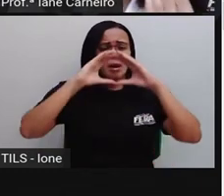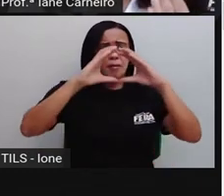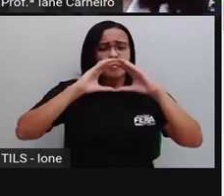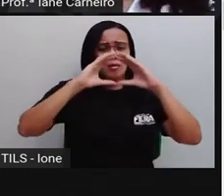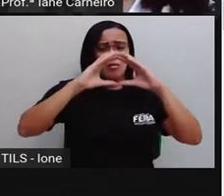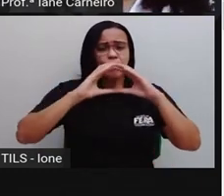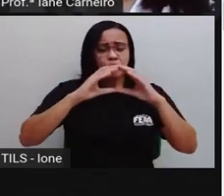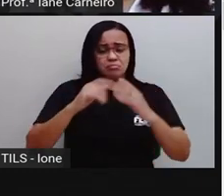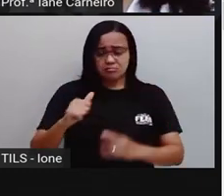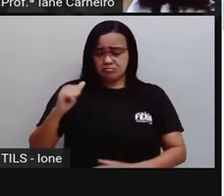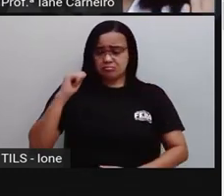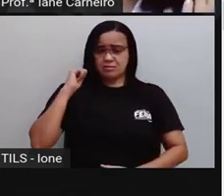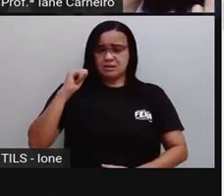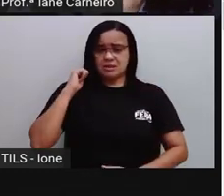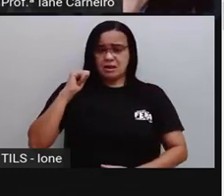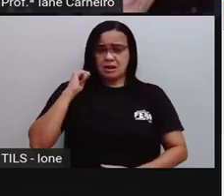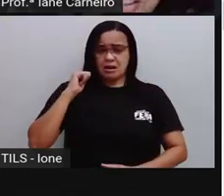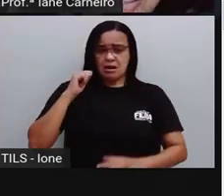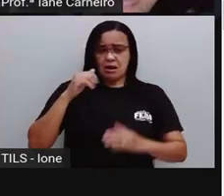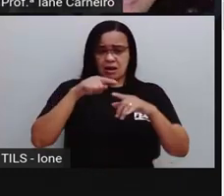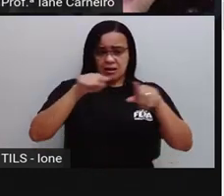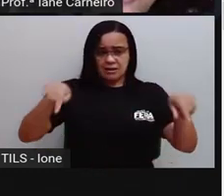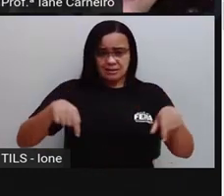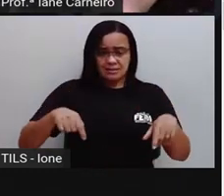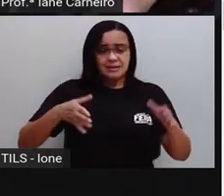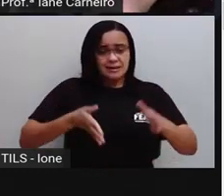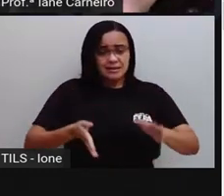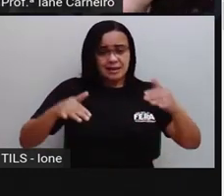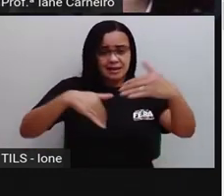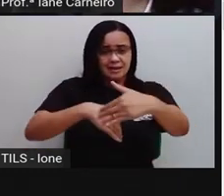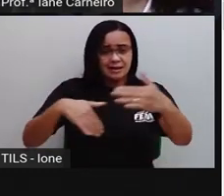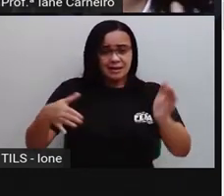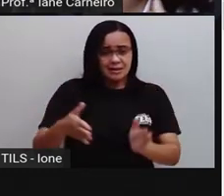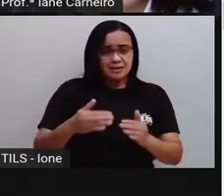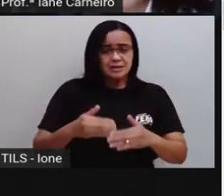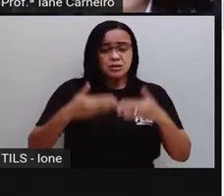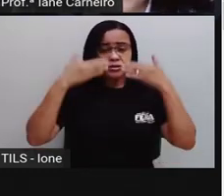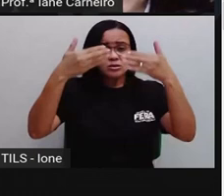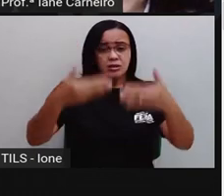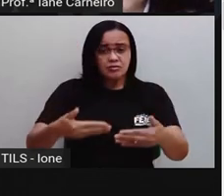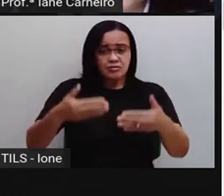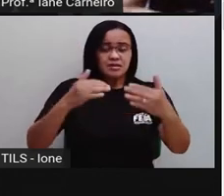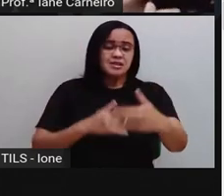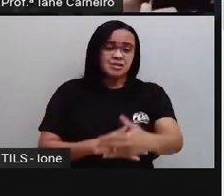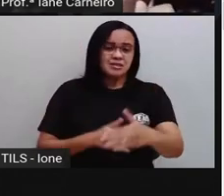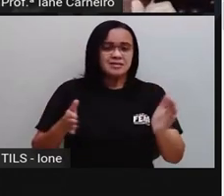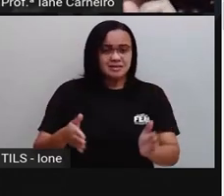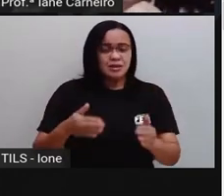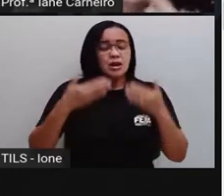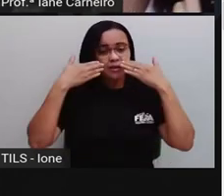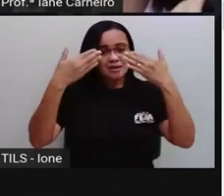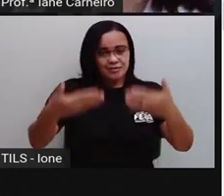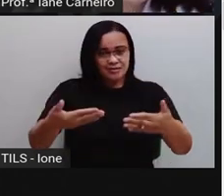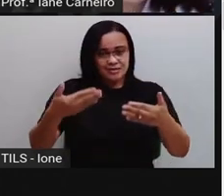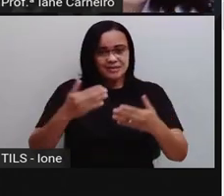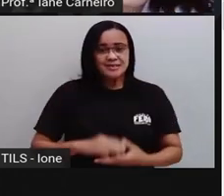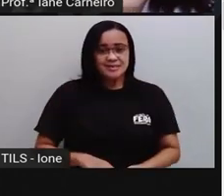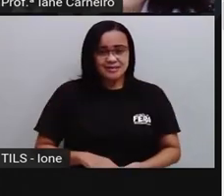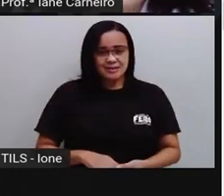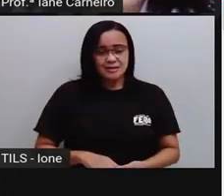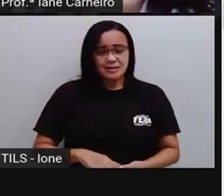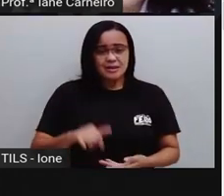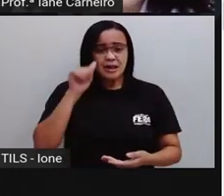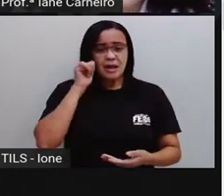atrás da caixa ou está na frente da caixa? Na frente. Onde está a